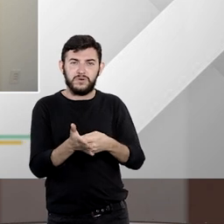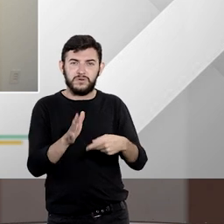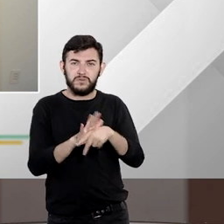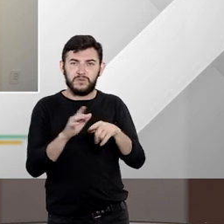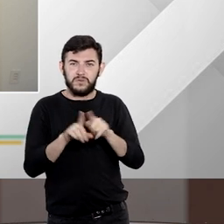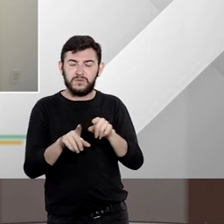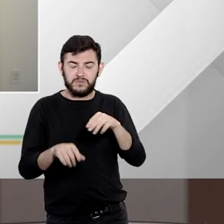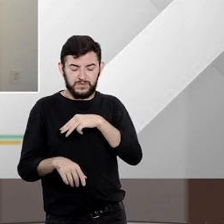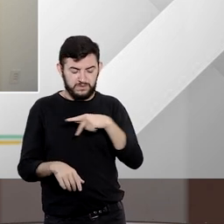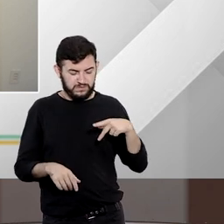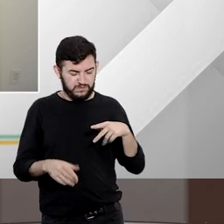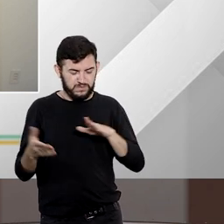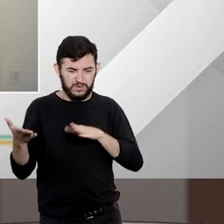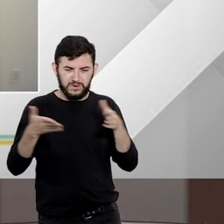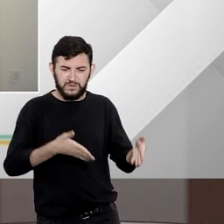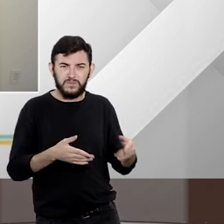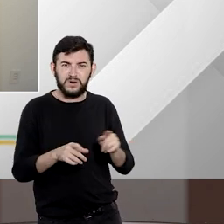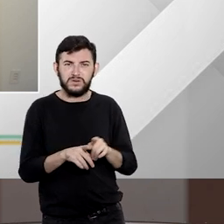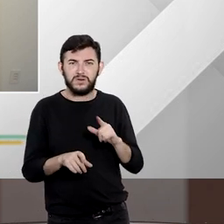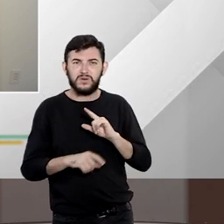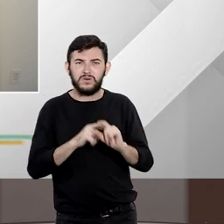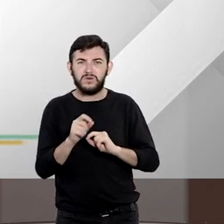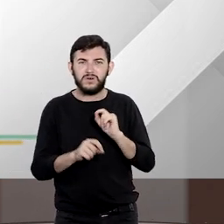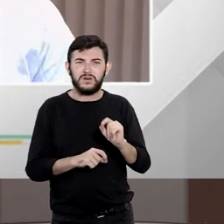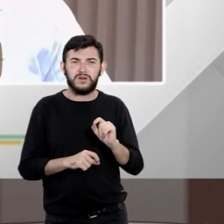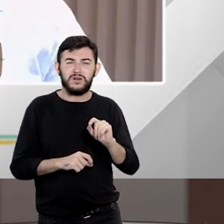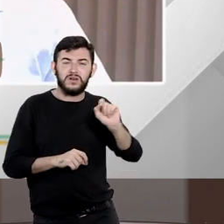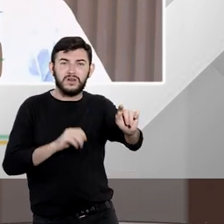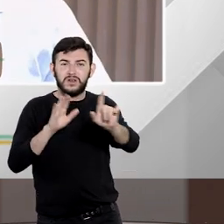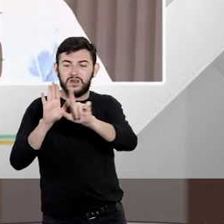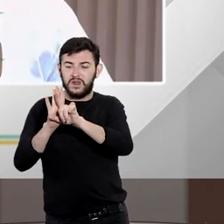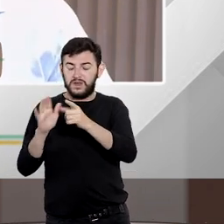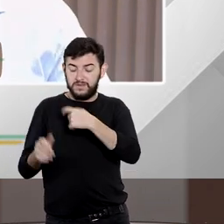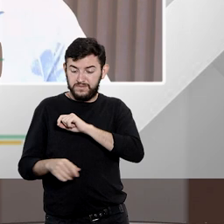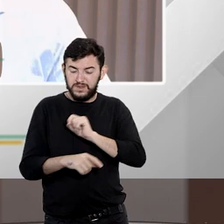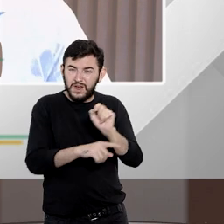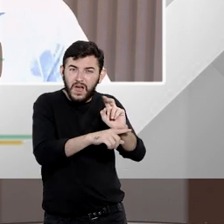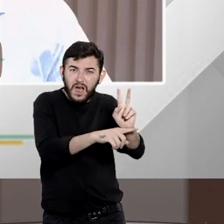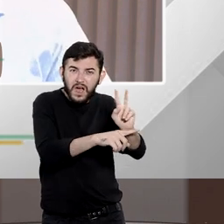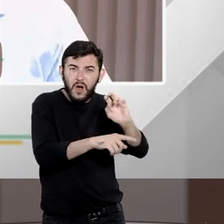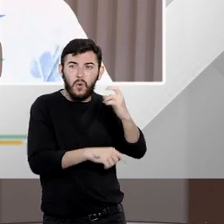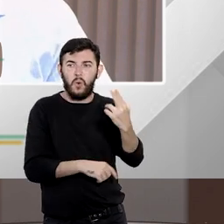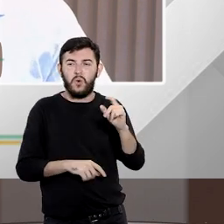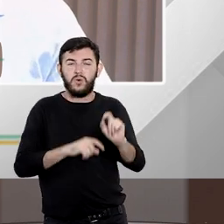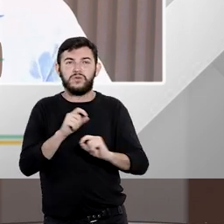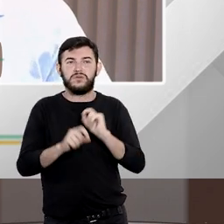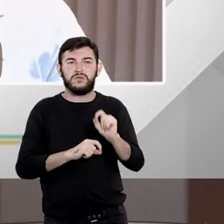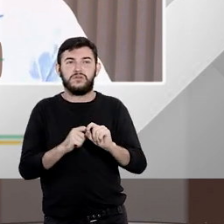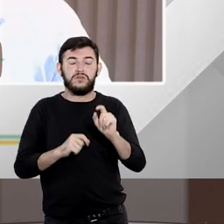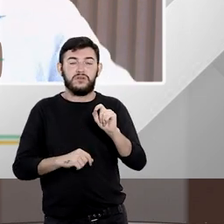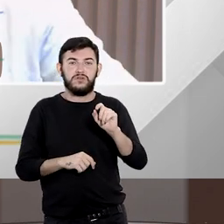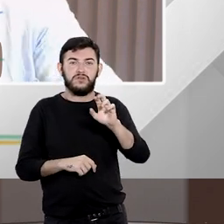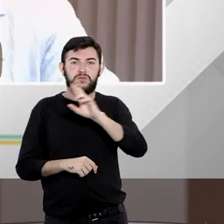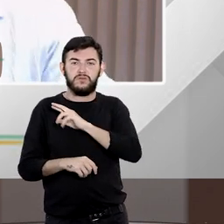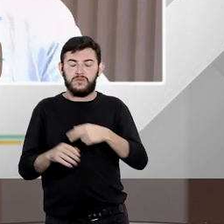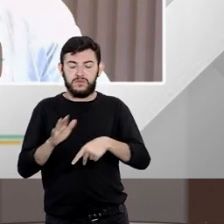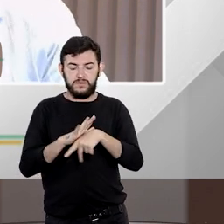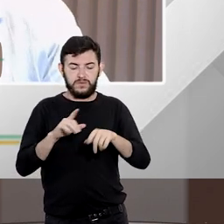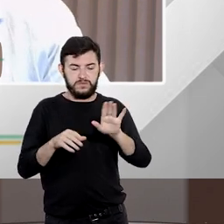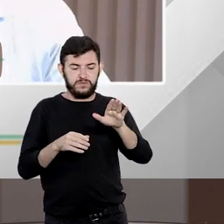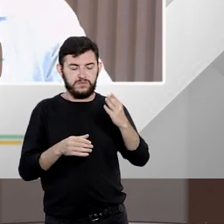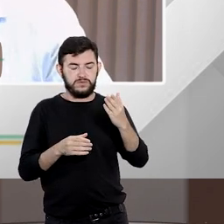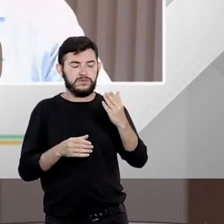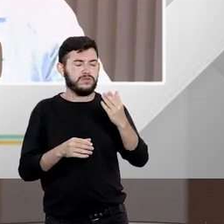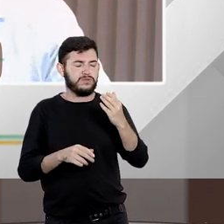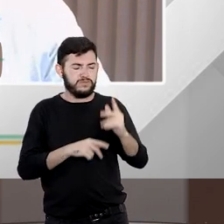seja como fiscal da lei seja no caso da desistência do autor da ação popular assumindo o